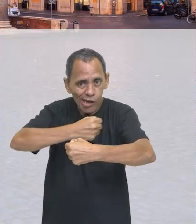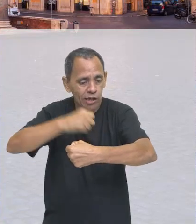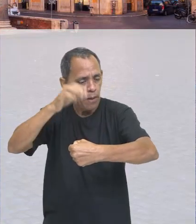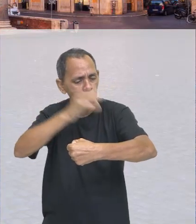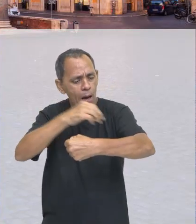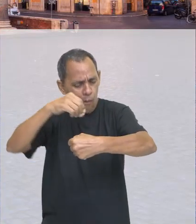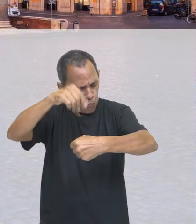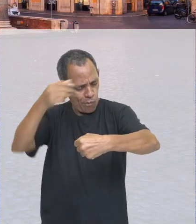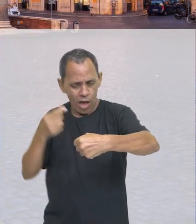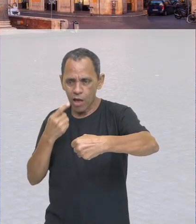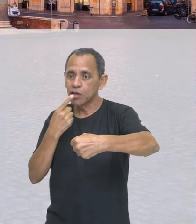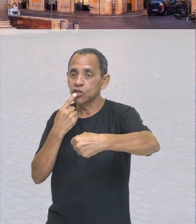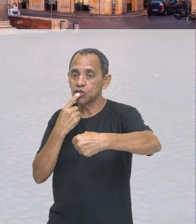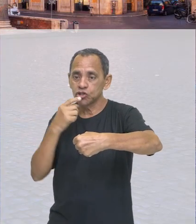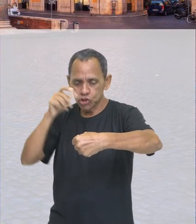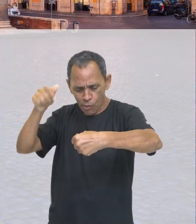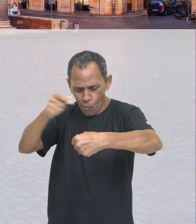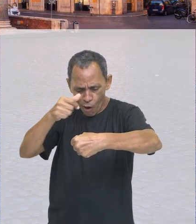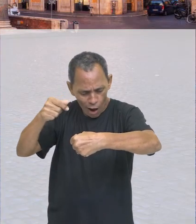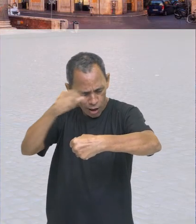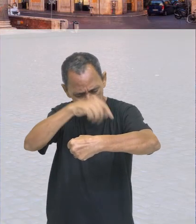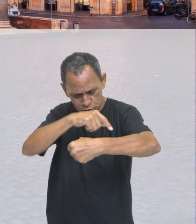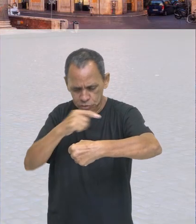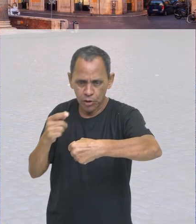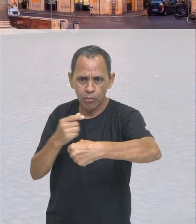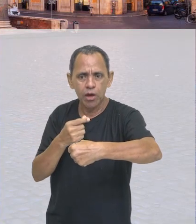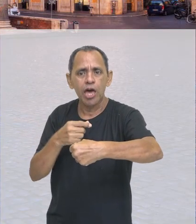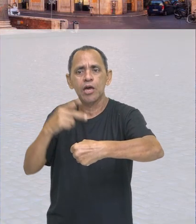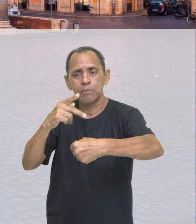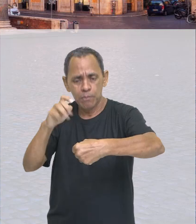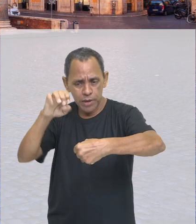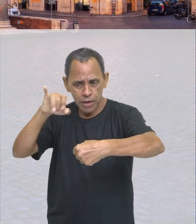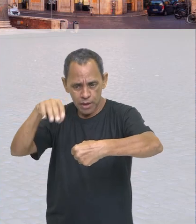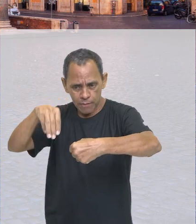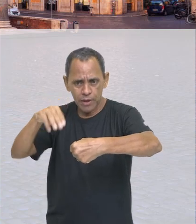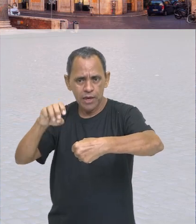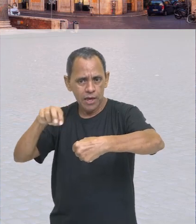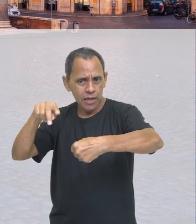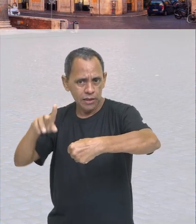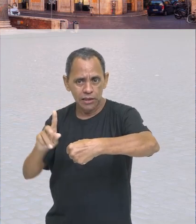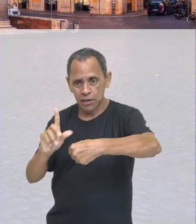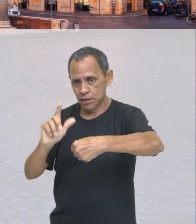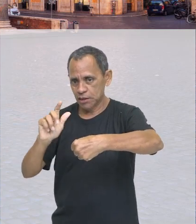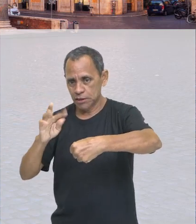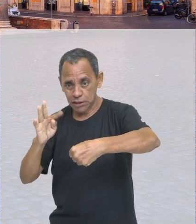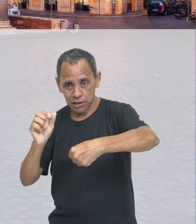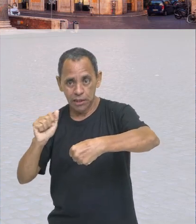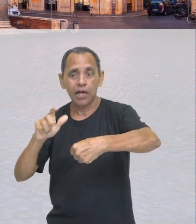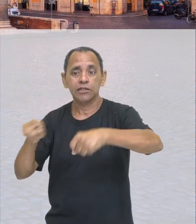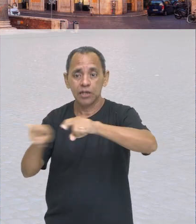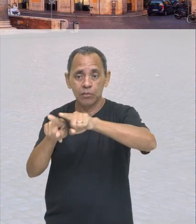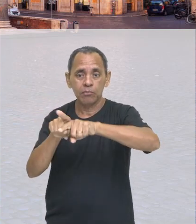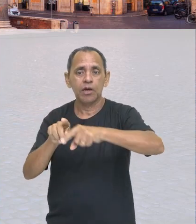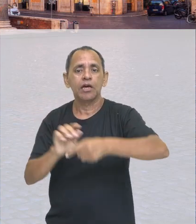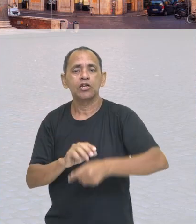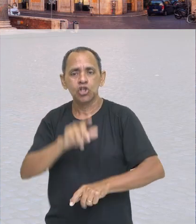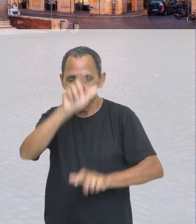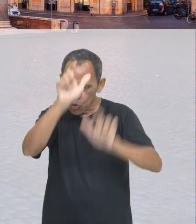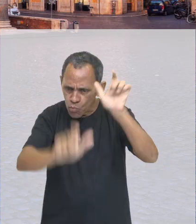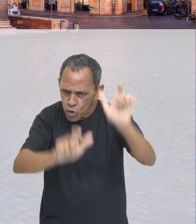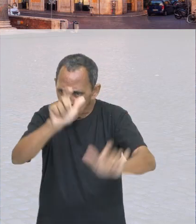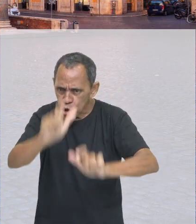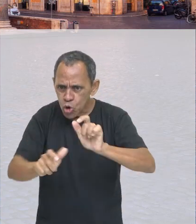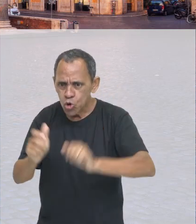luxuosas, quer dizer, então, que só as pessoas ricas comiam comidas mais temperadas como esses condimentos ou utilizavam também